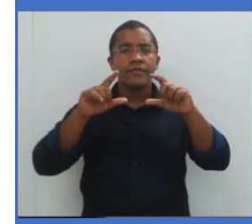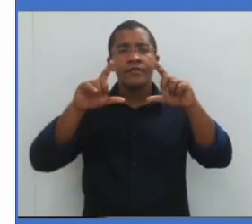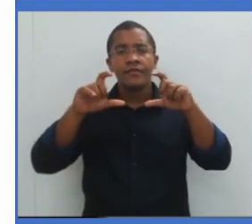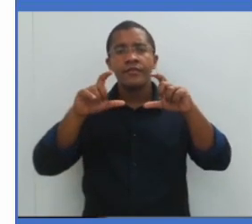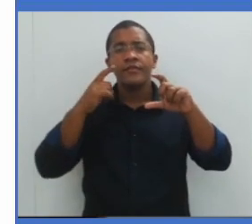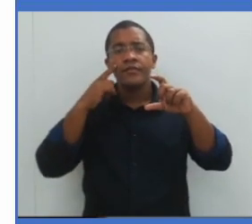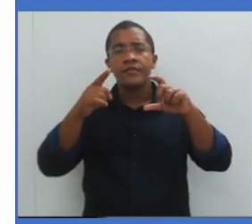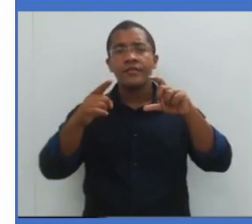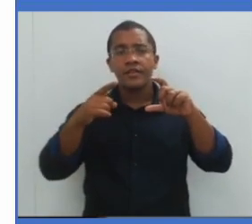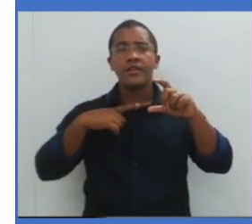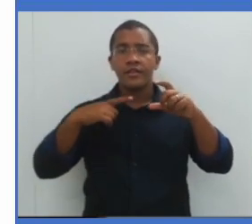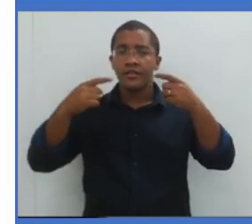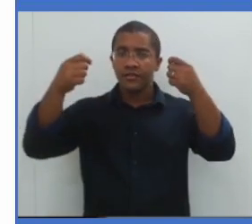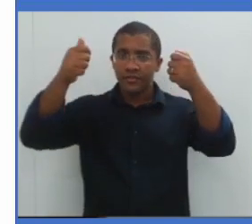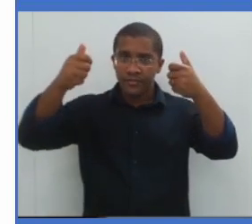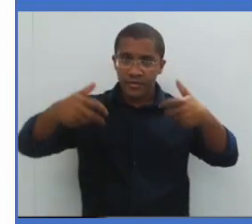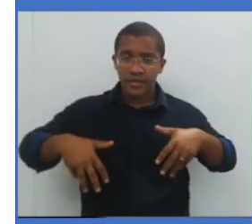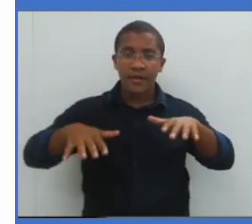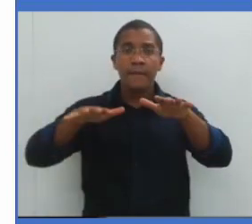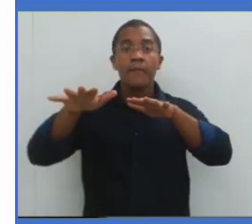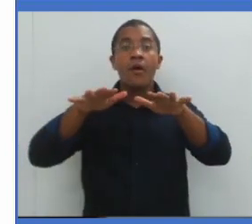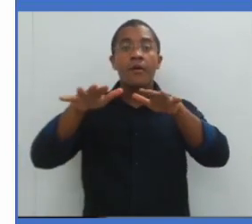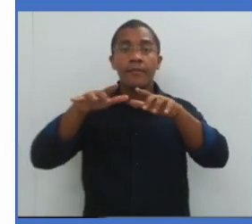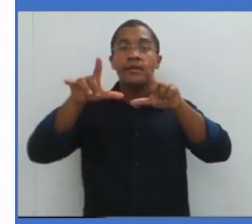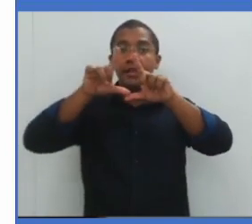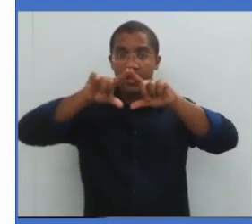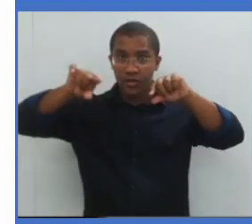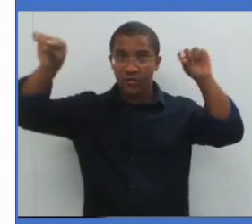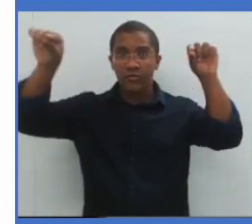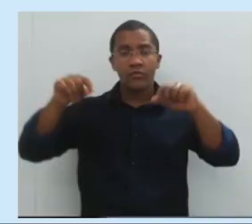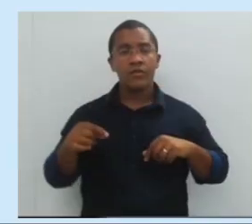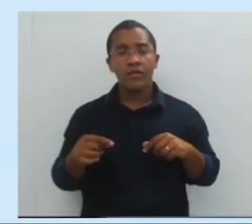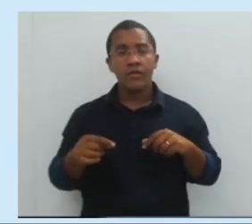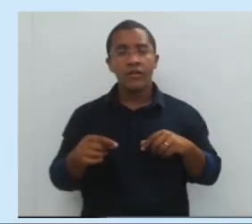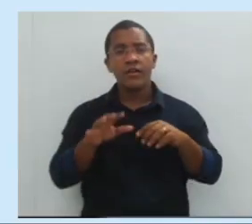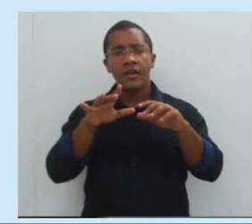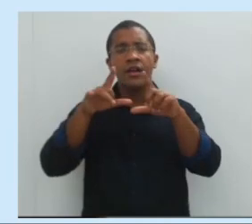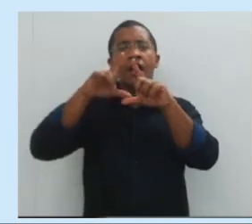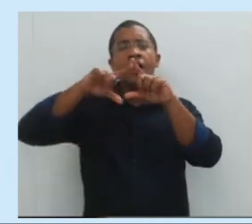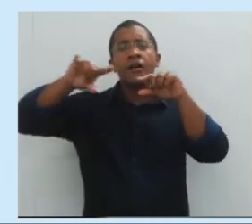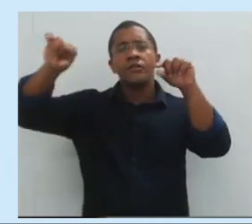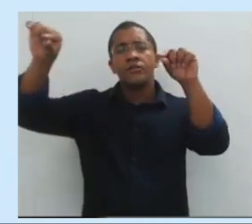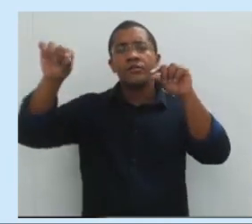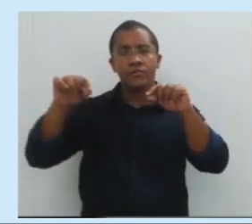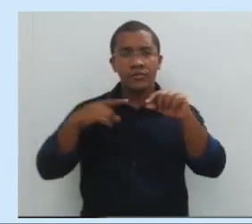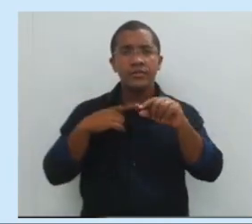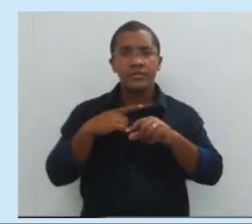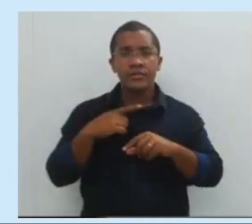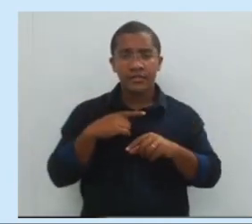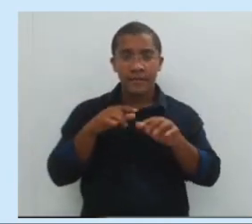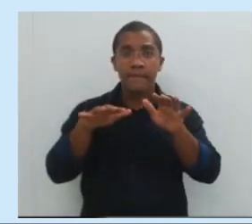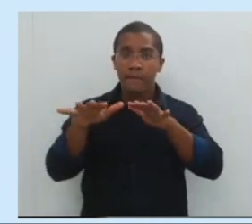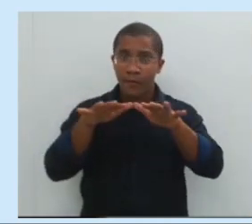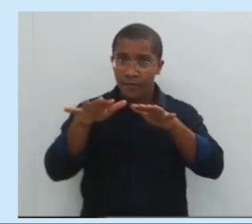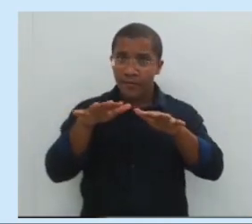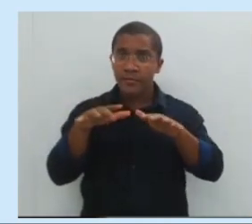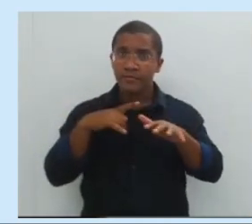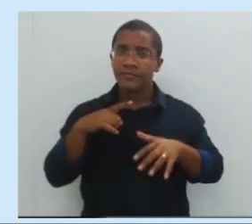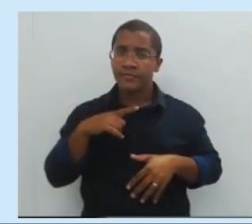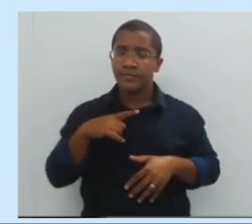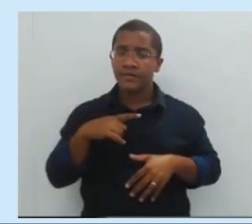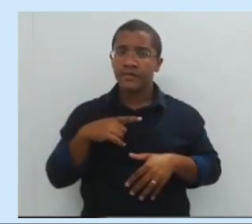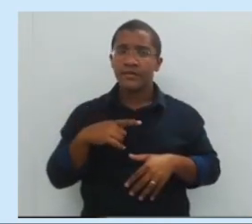e Dantas está aqui para falar sobre os movimentos da lua. A lua, ela realiza